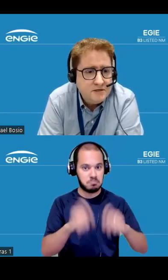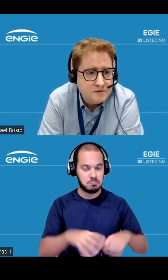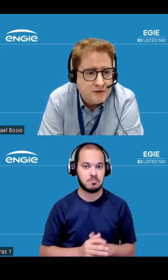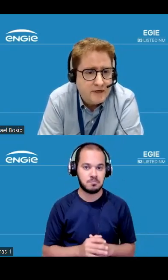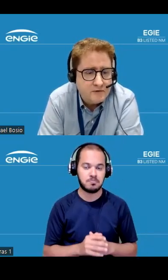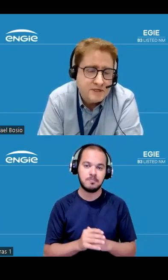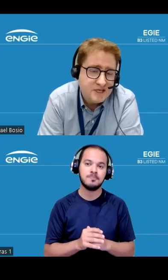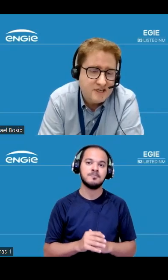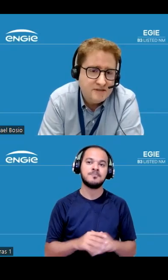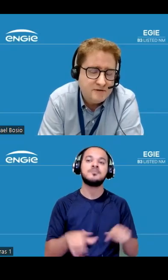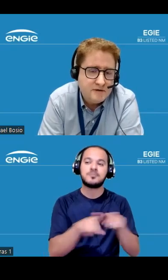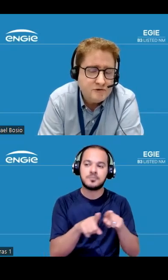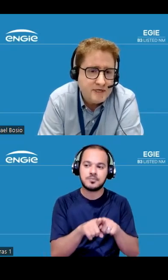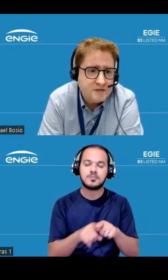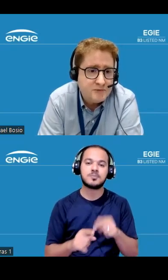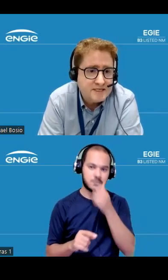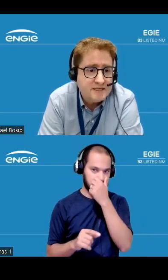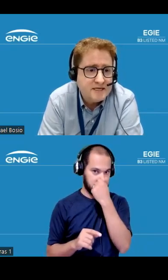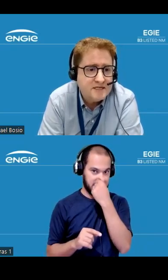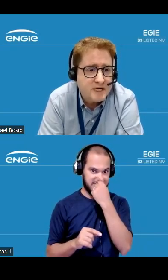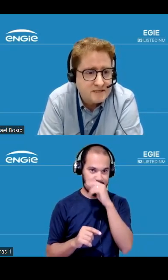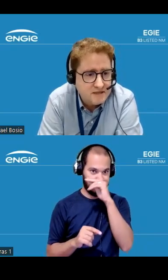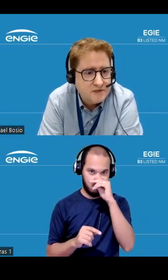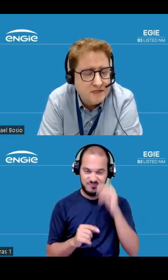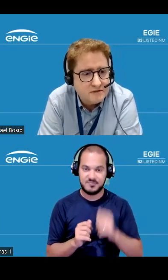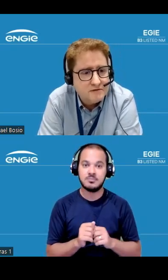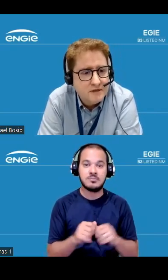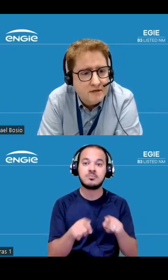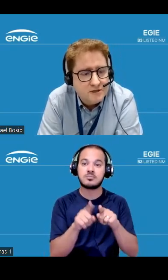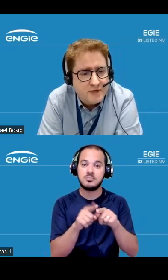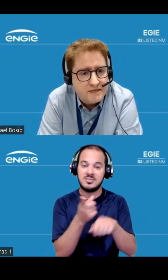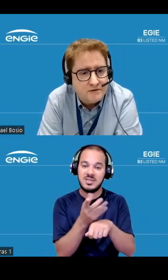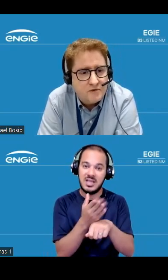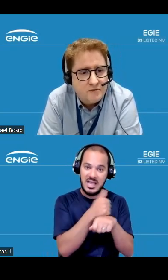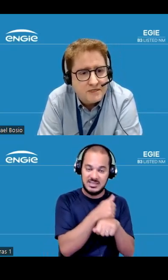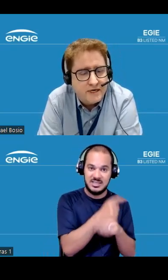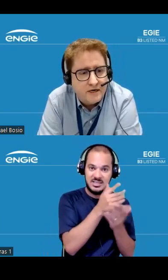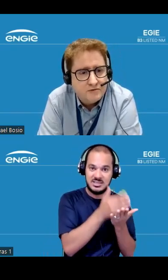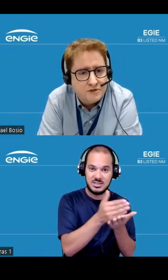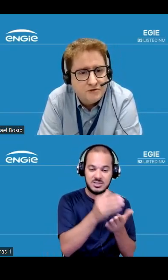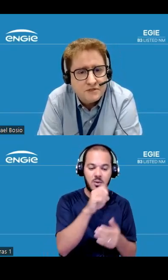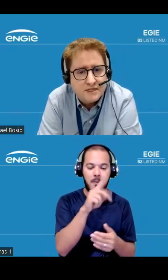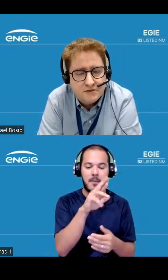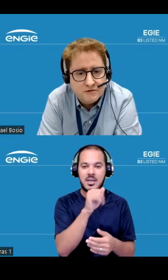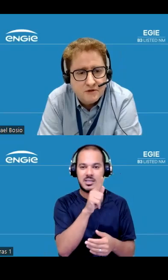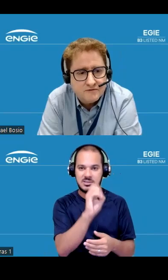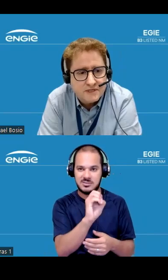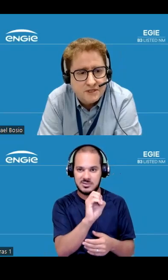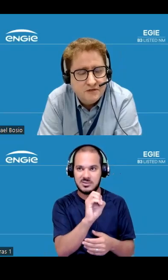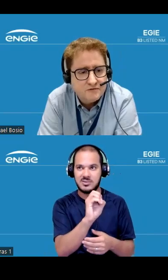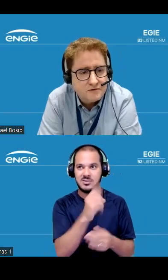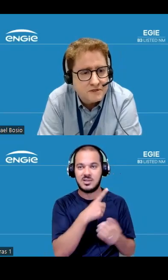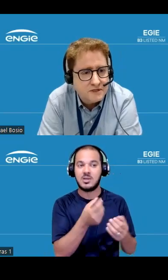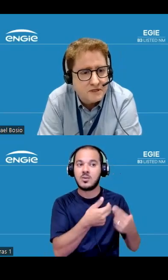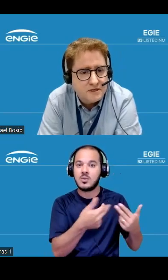início ou seja não só início mas antecipação do início de operação comercial dos novos